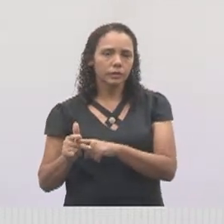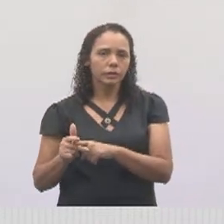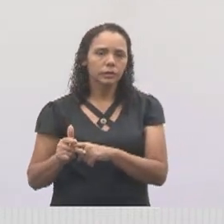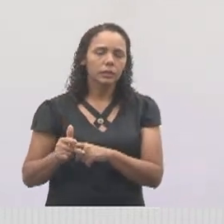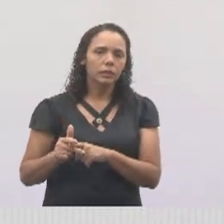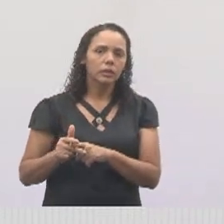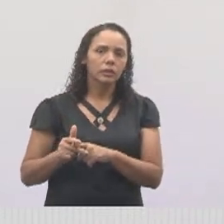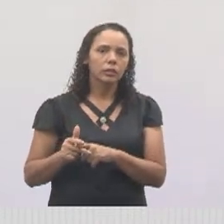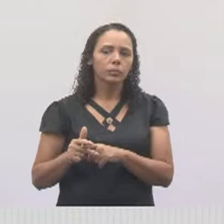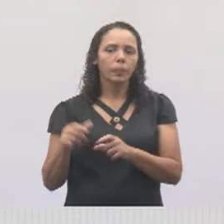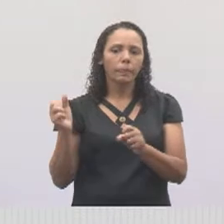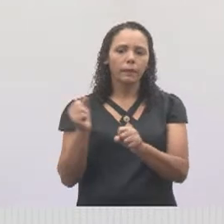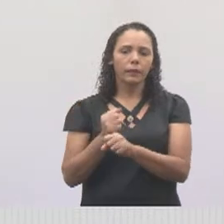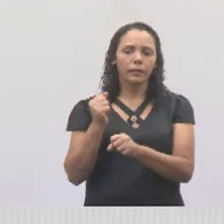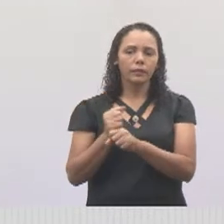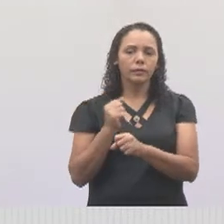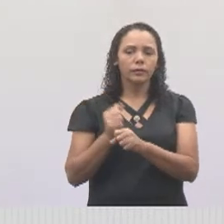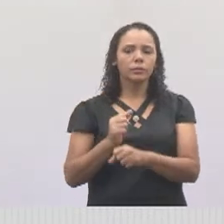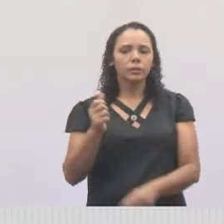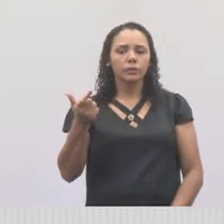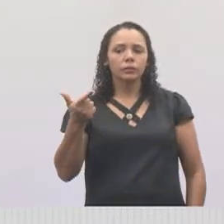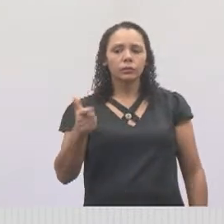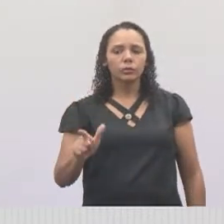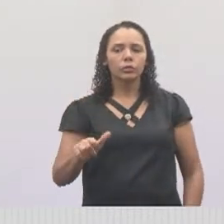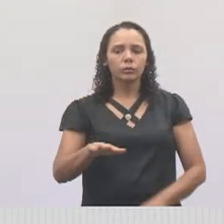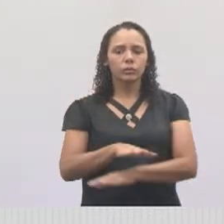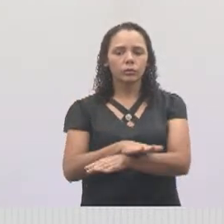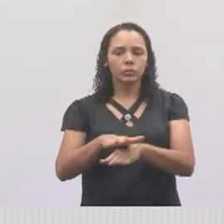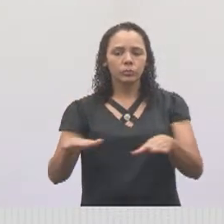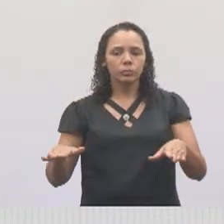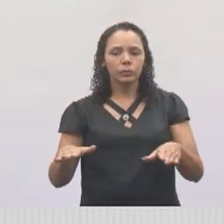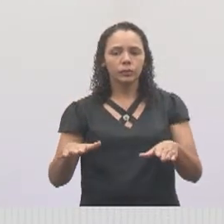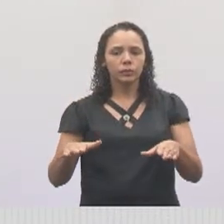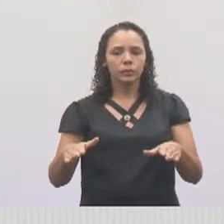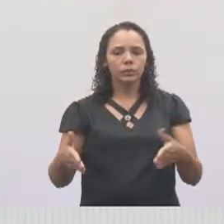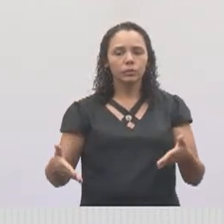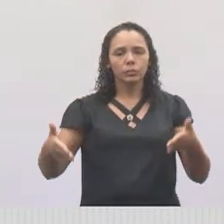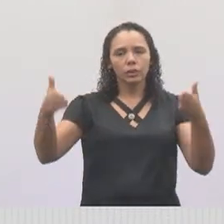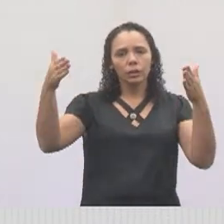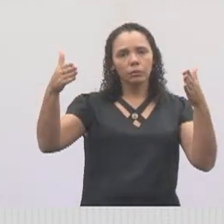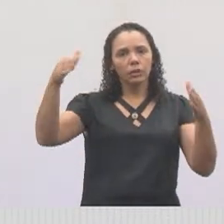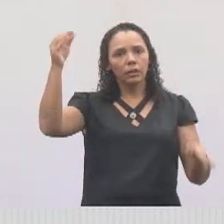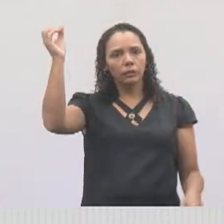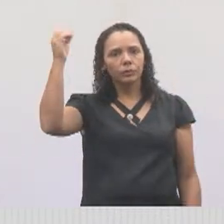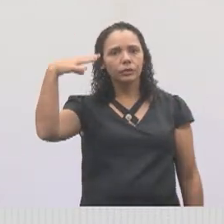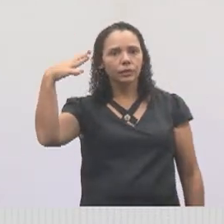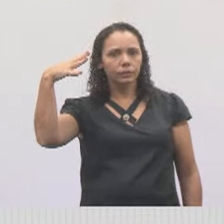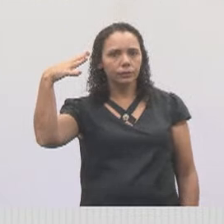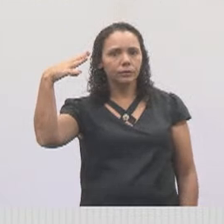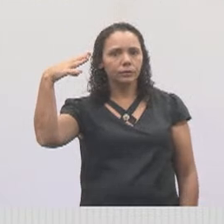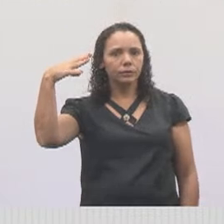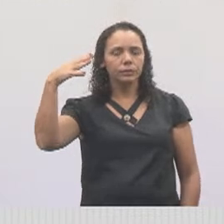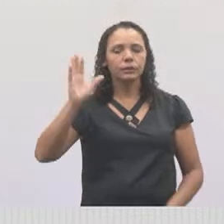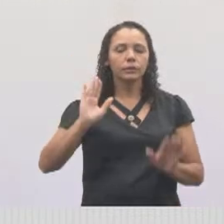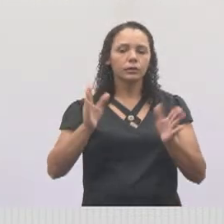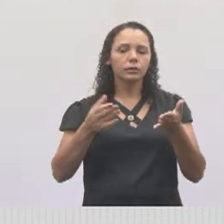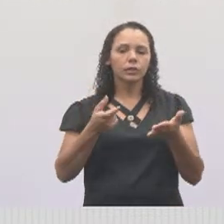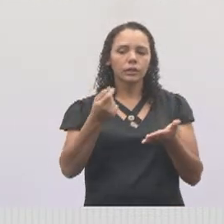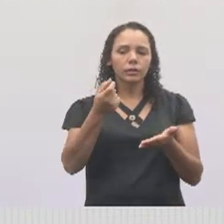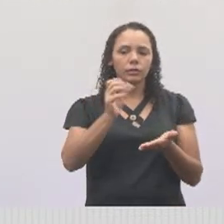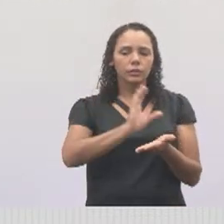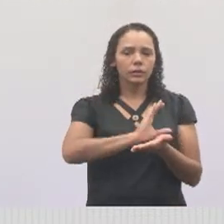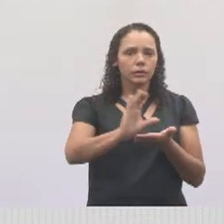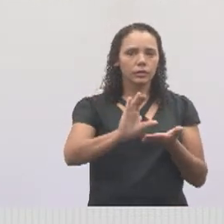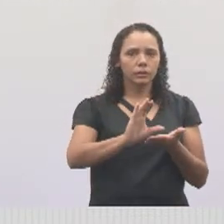a reforma do piso lá, reforma do alambrado, da iluminação. Já encaminhamos e